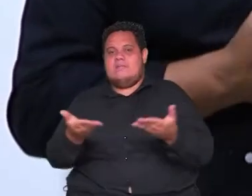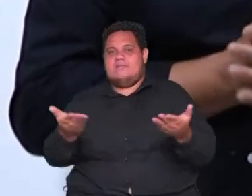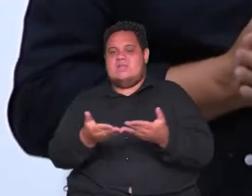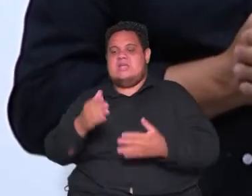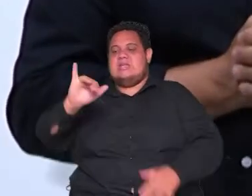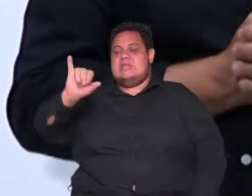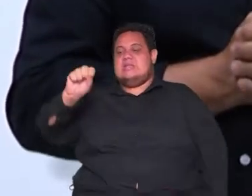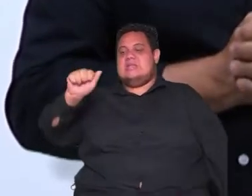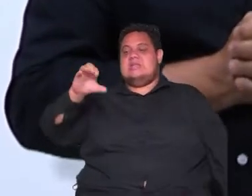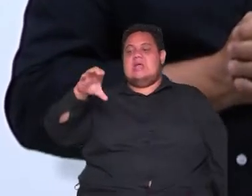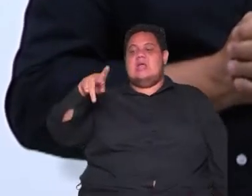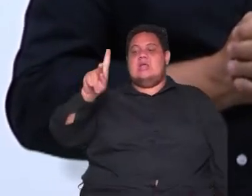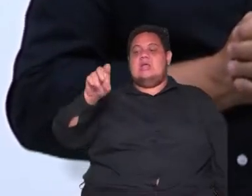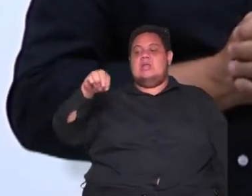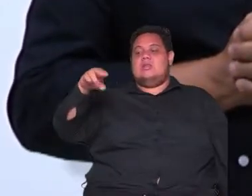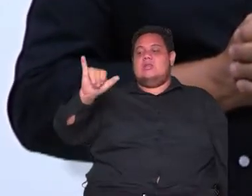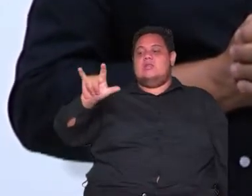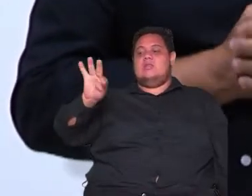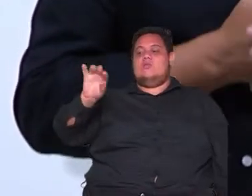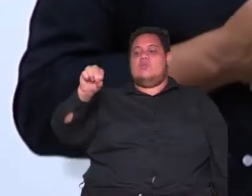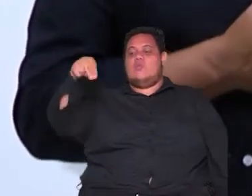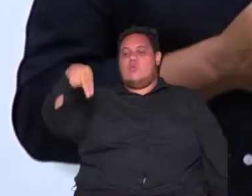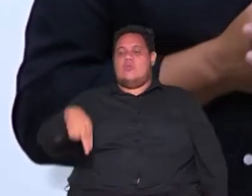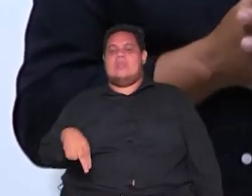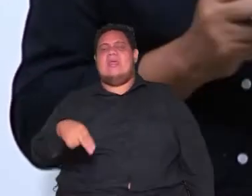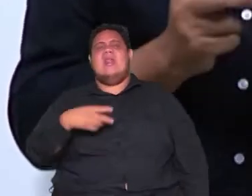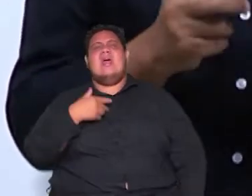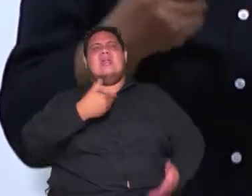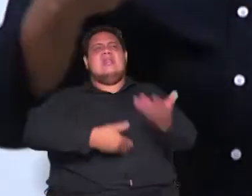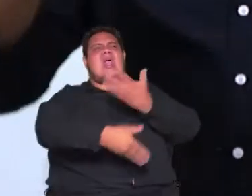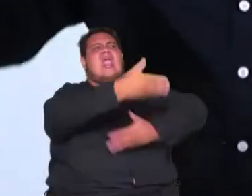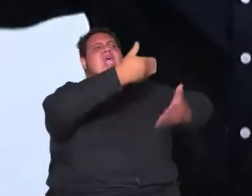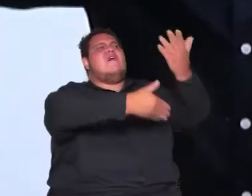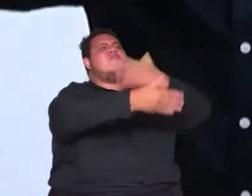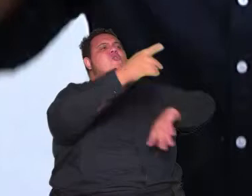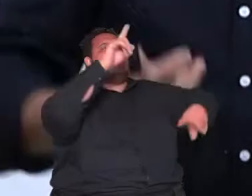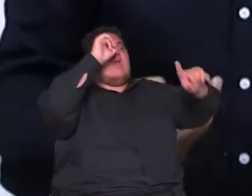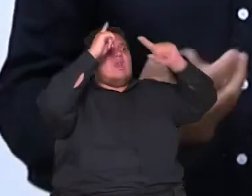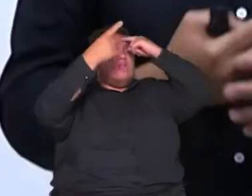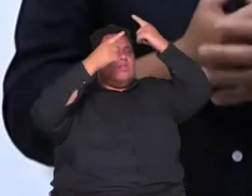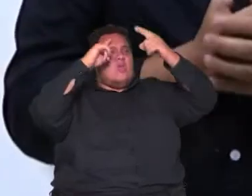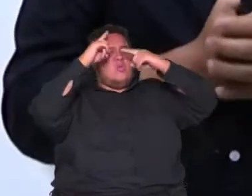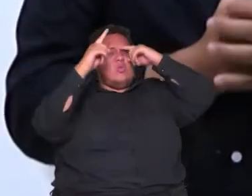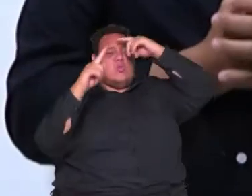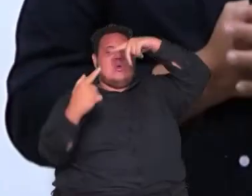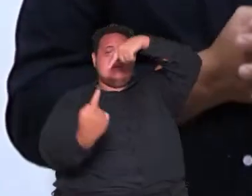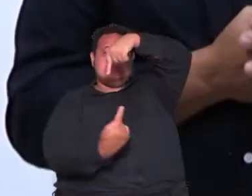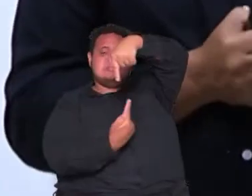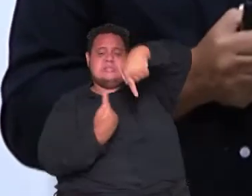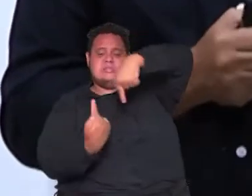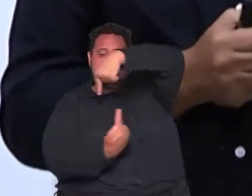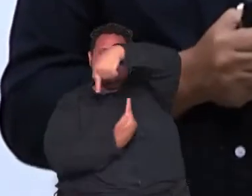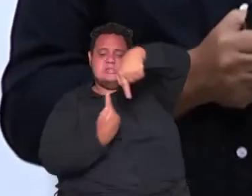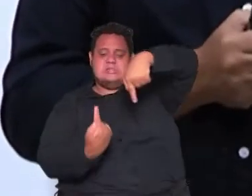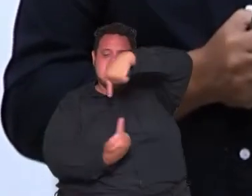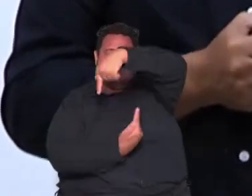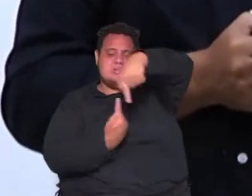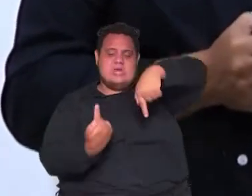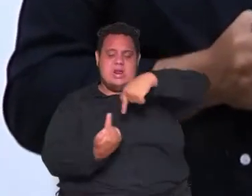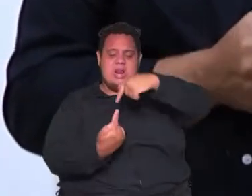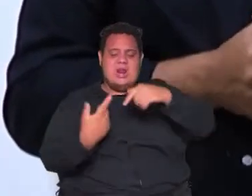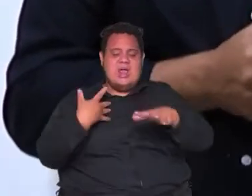Isaac Newton né Isaac Newton ele desenvolveu aquela ideia da teoria gravitacional né inclusive ele